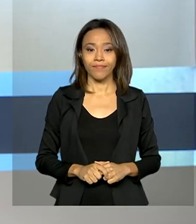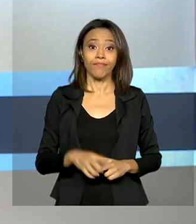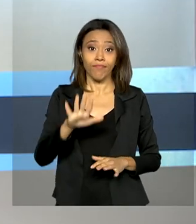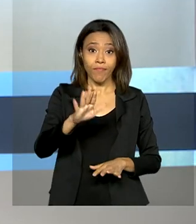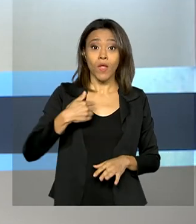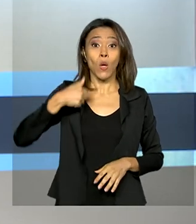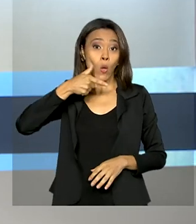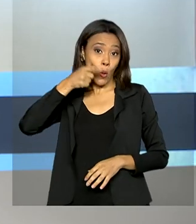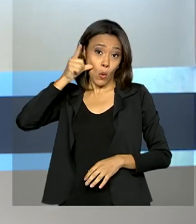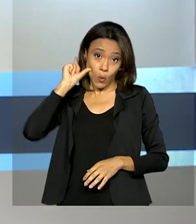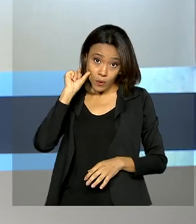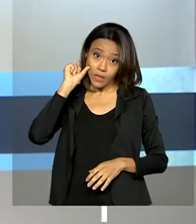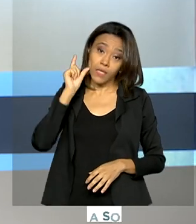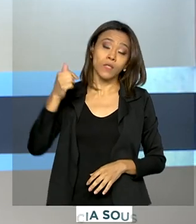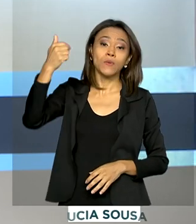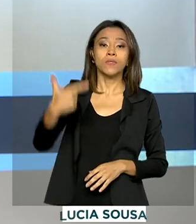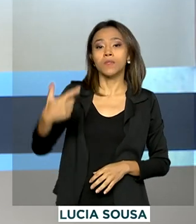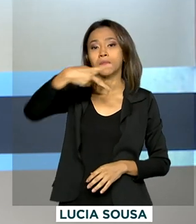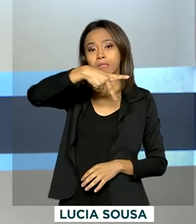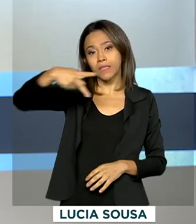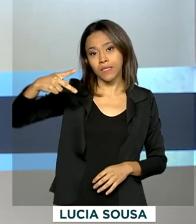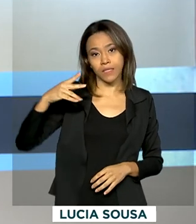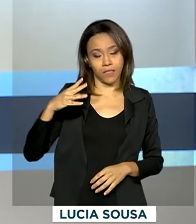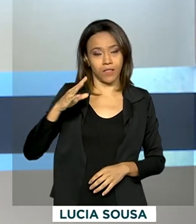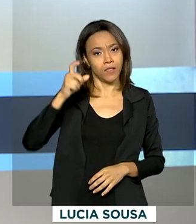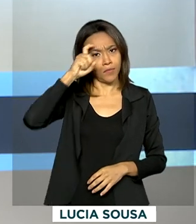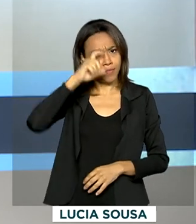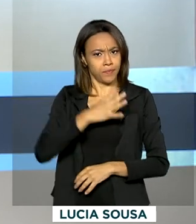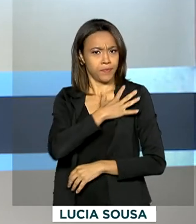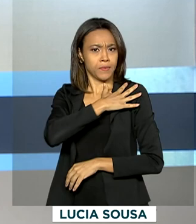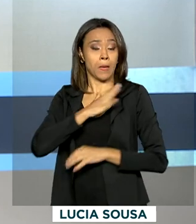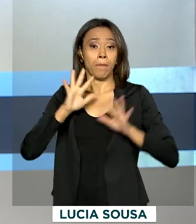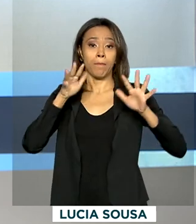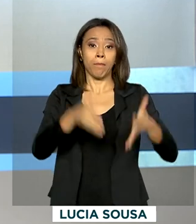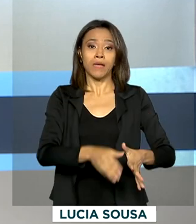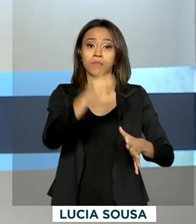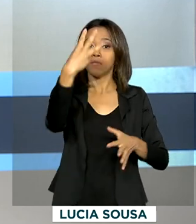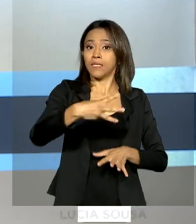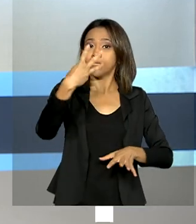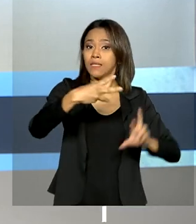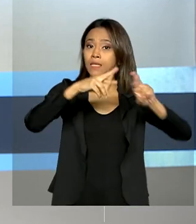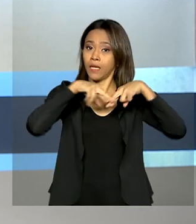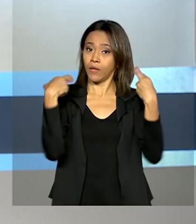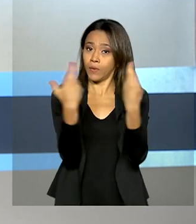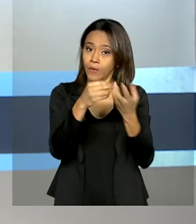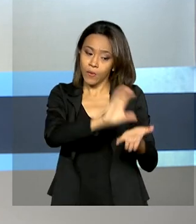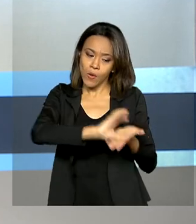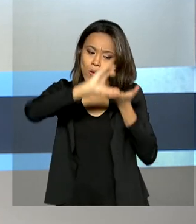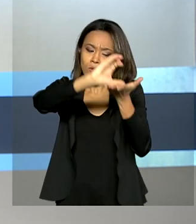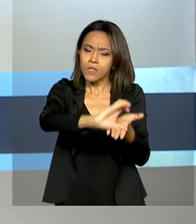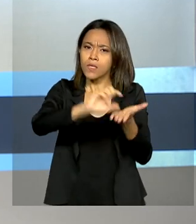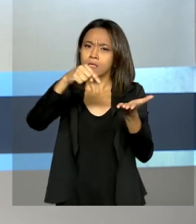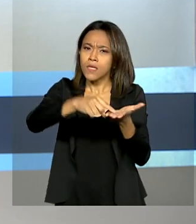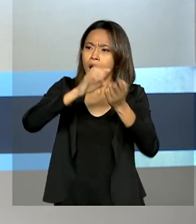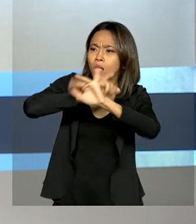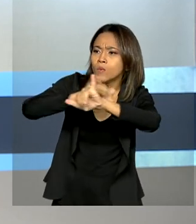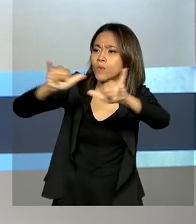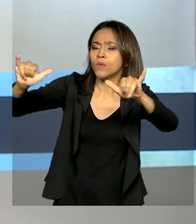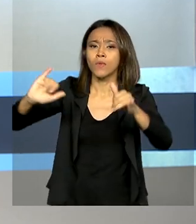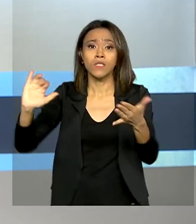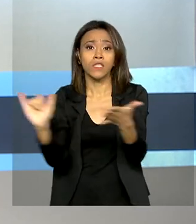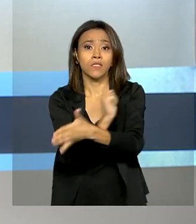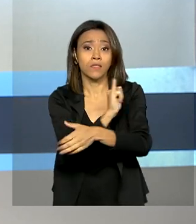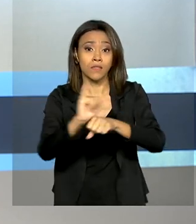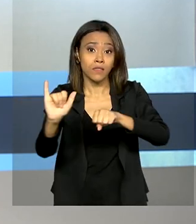Ontem, o vice-presidente Hamilton Mourão participou da terceira reunião do Conselho Nacional da Amazônia e anunciou a estratégia para as